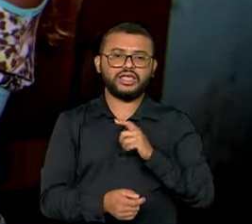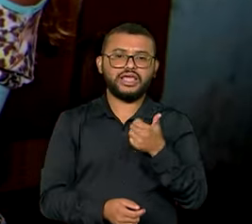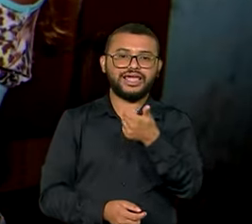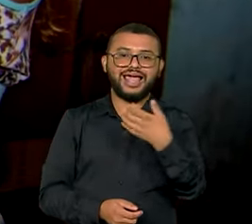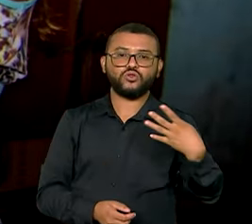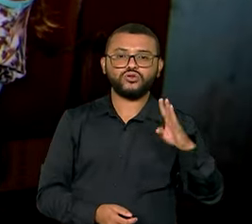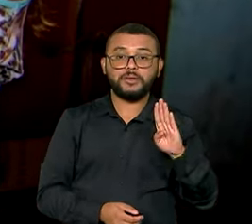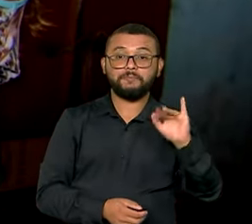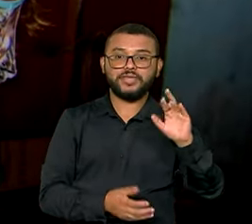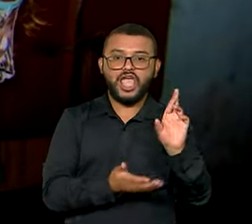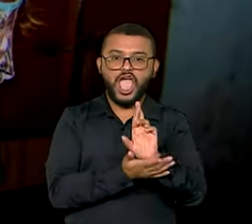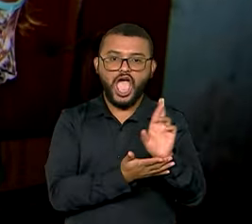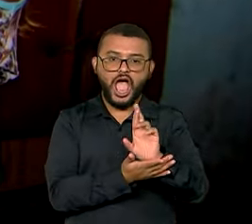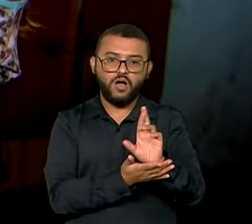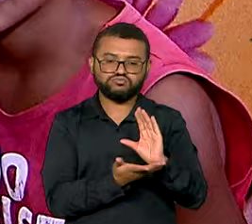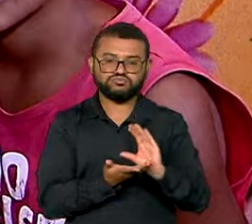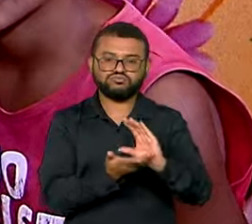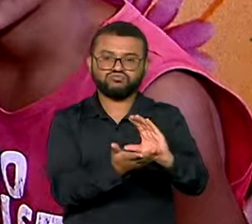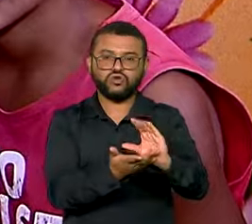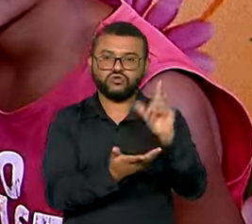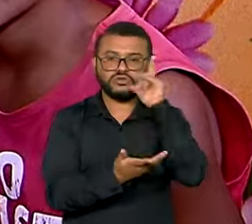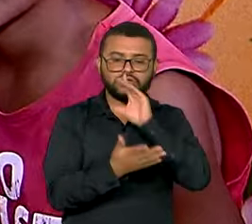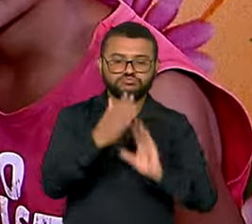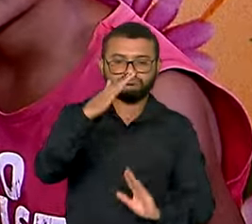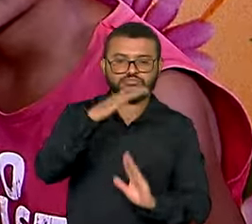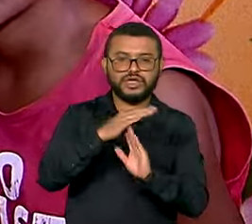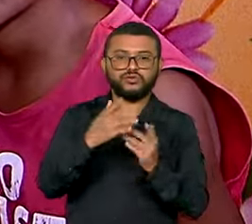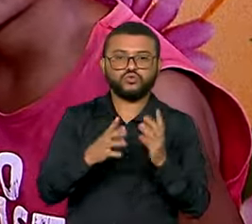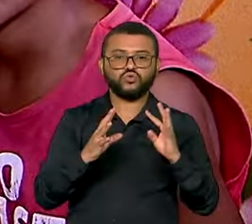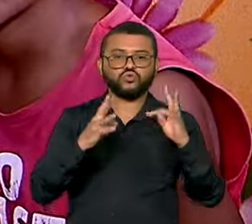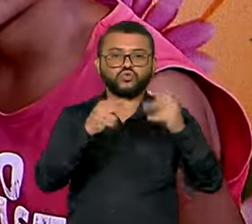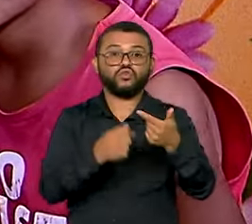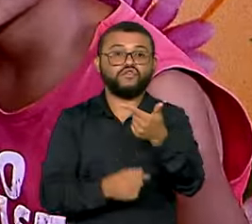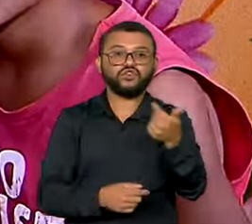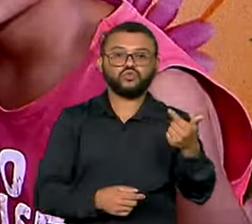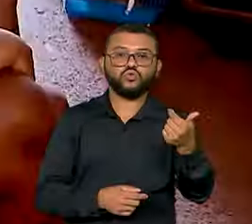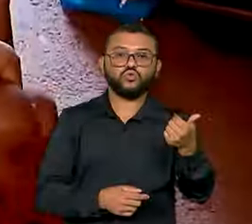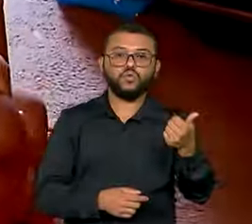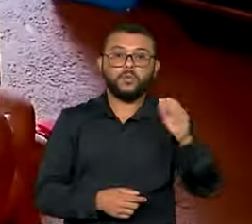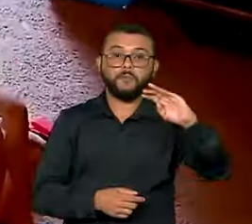14 bilhões de reais, alcançando mais de 21 milhões de famílias no país.